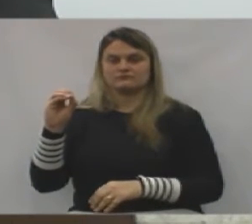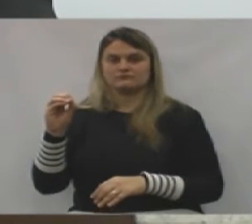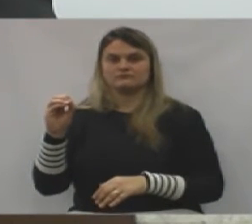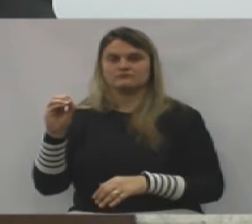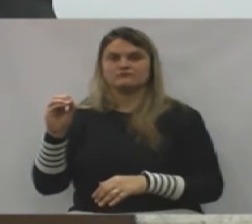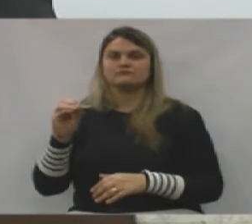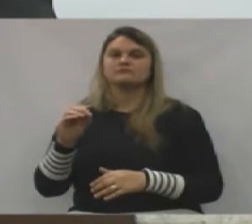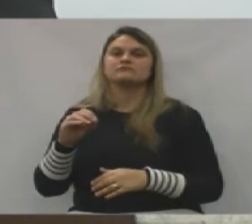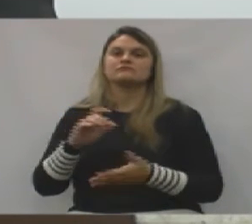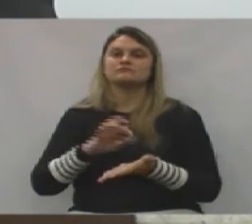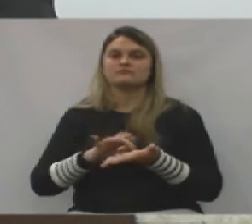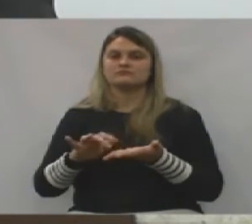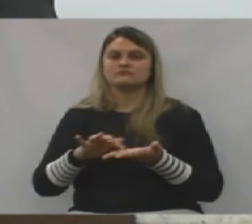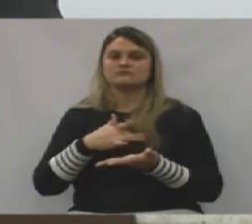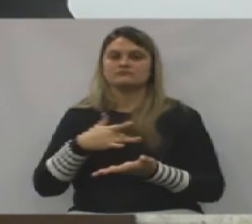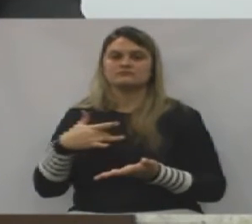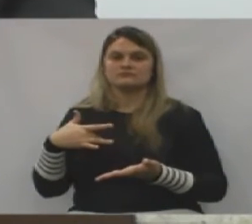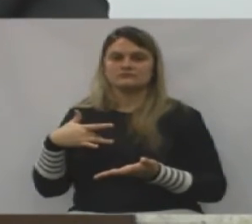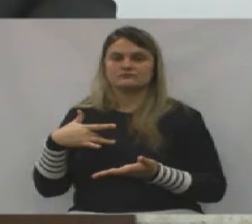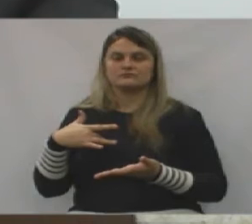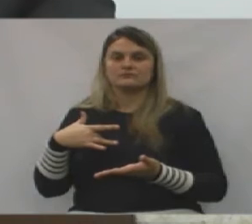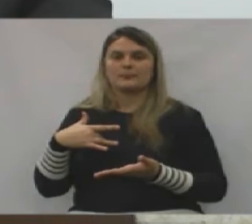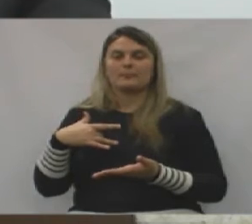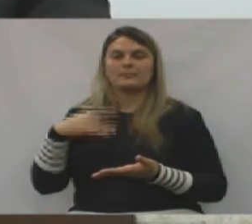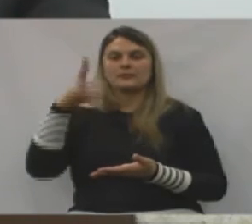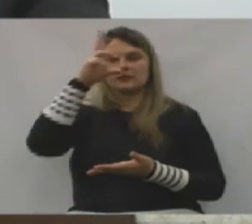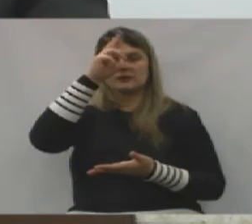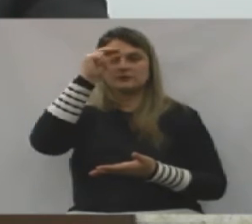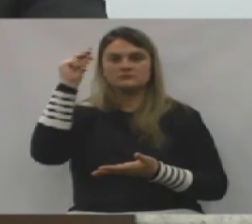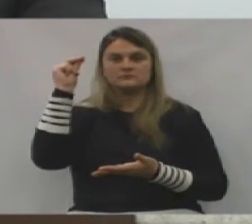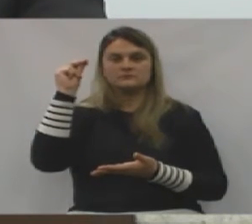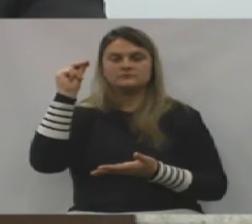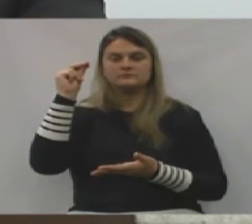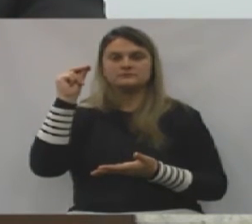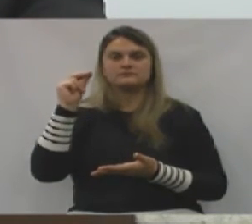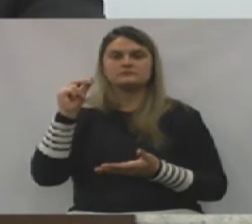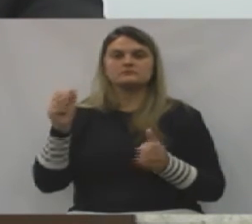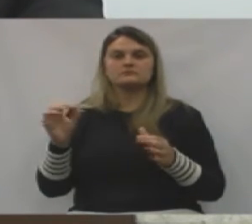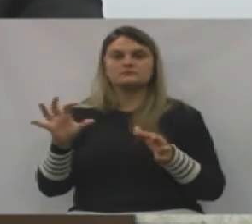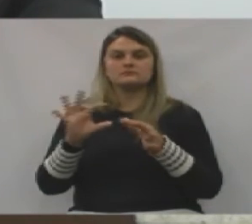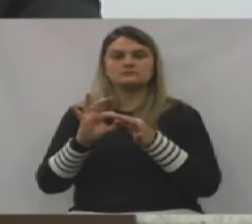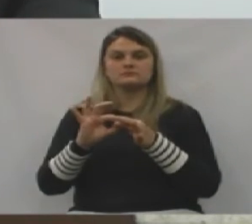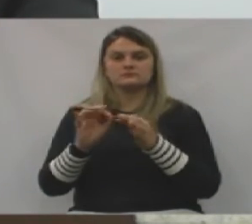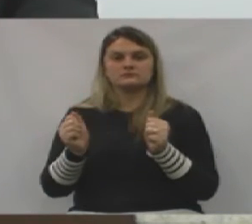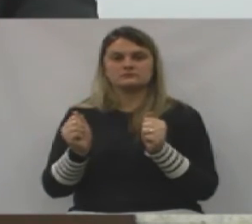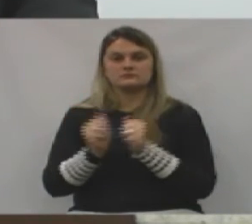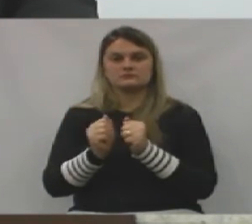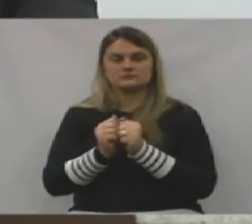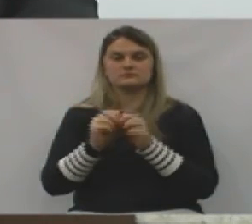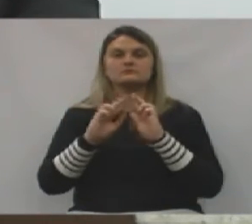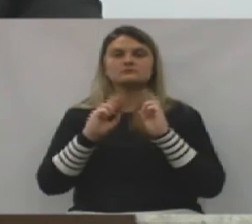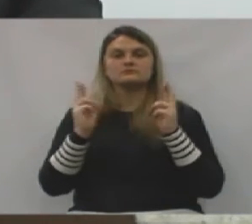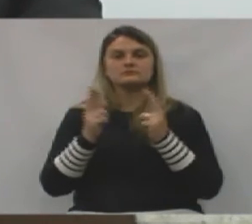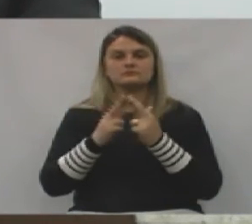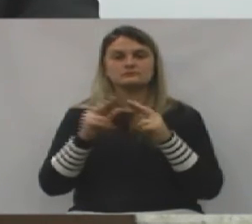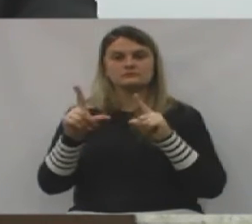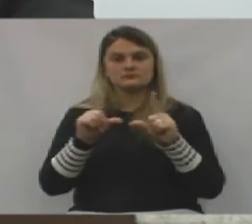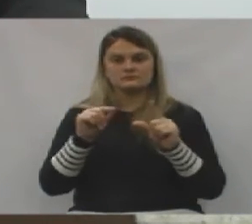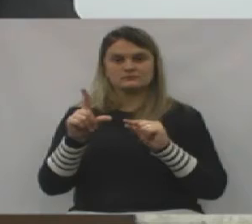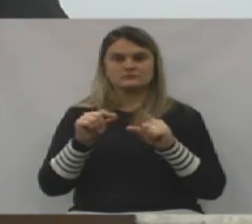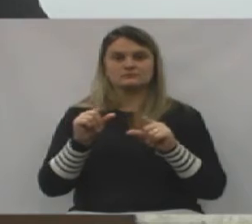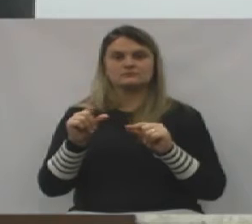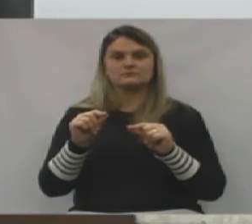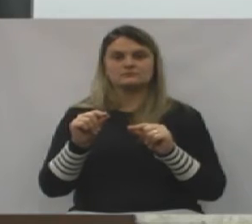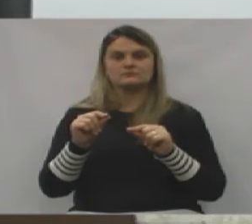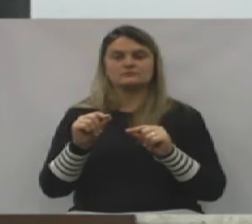Secretaria de Saúde e do Executivo, numa parceria, na reunião, foi decidido, então,